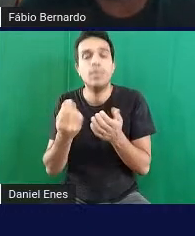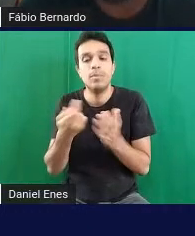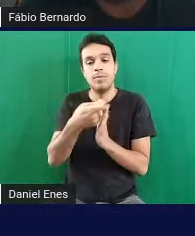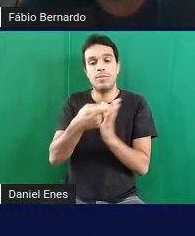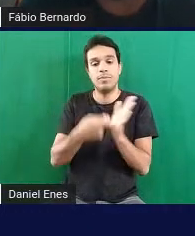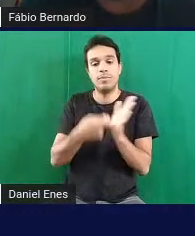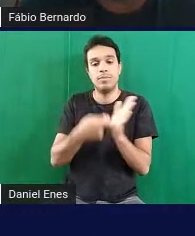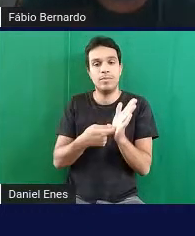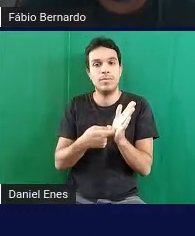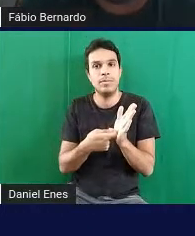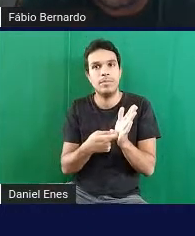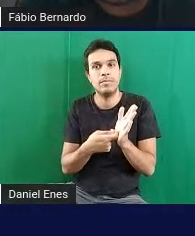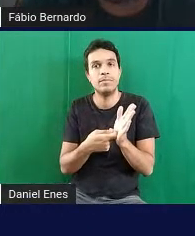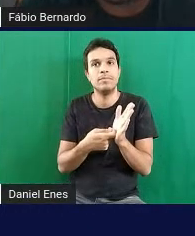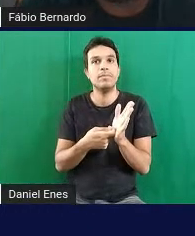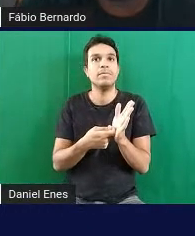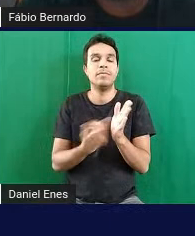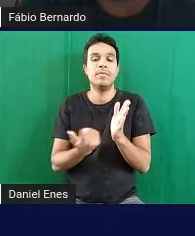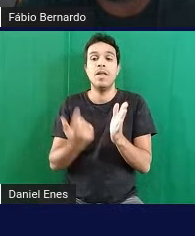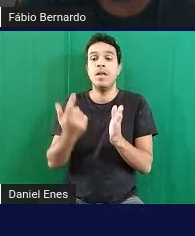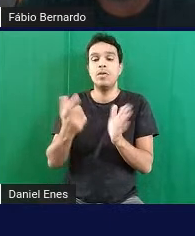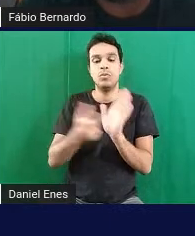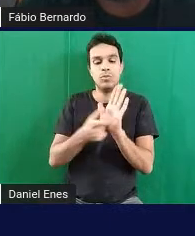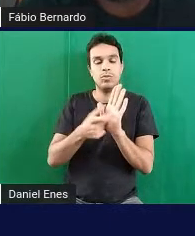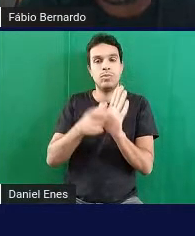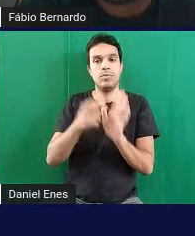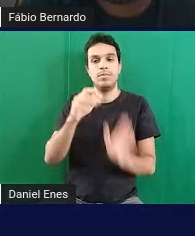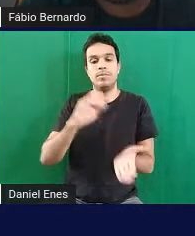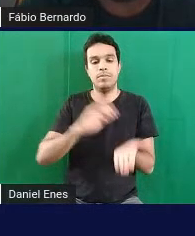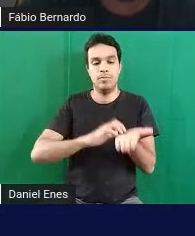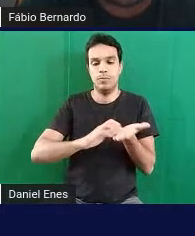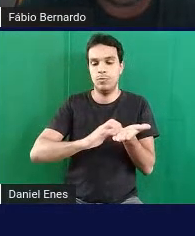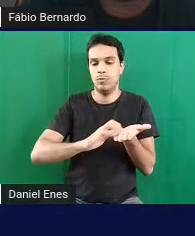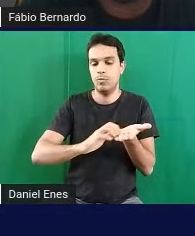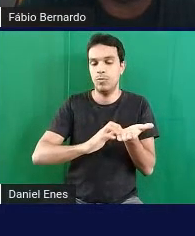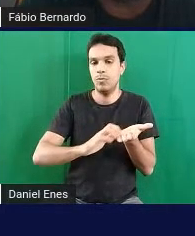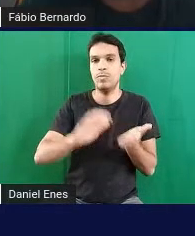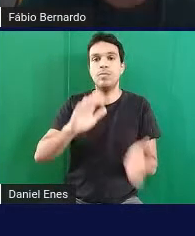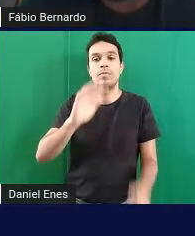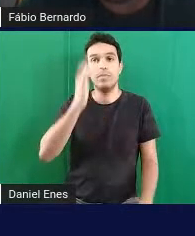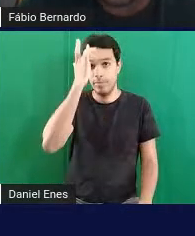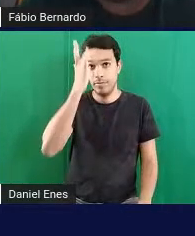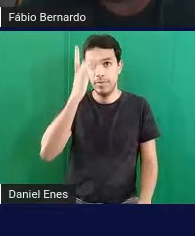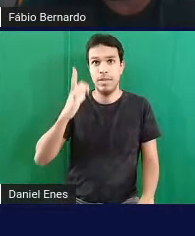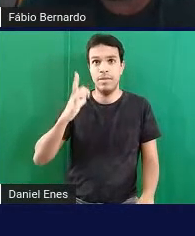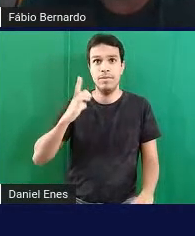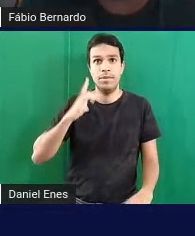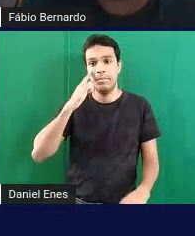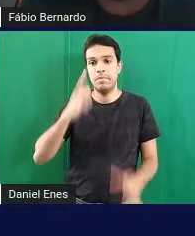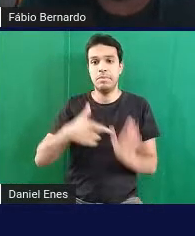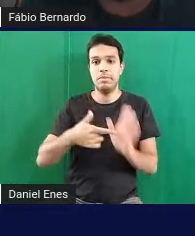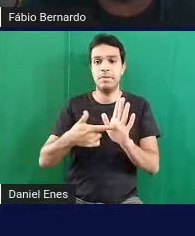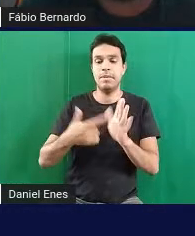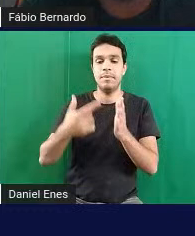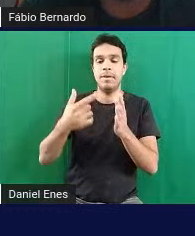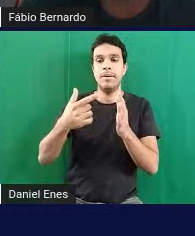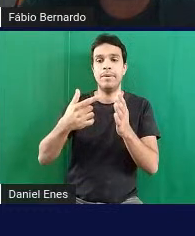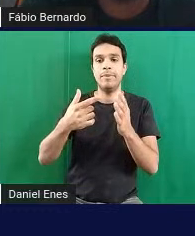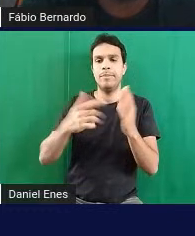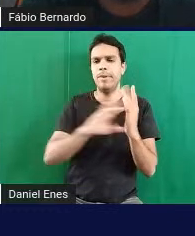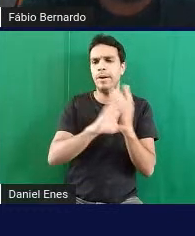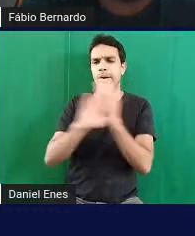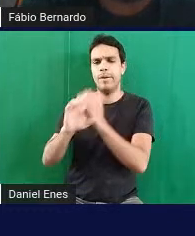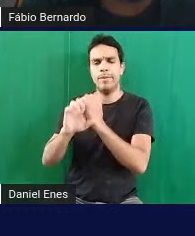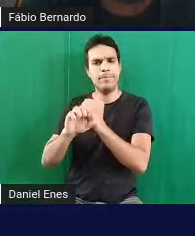expressões quer dizer no braile fácil para que não tenha erro na expressão matemática por exemplo quando você vai escrever uma